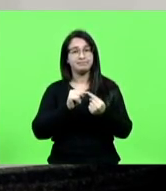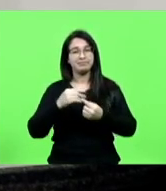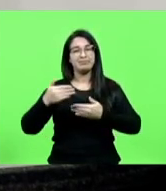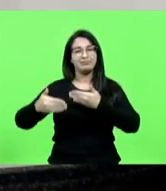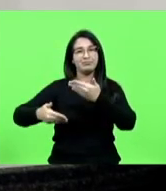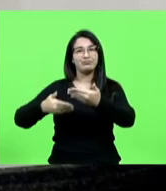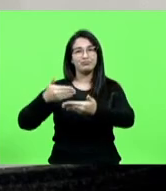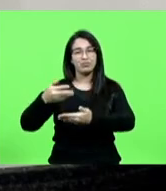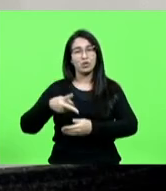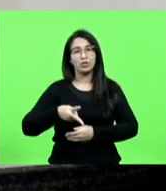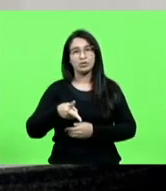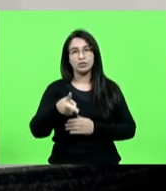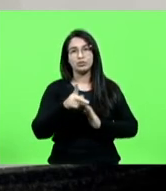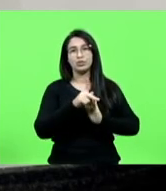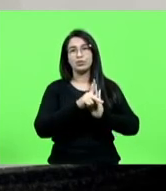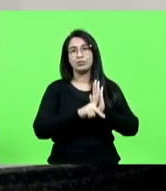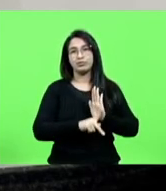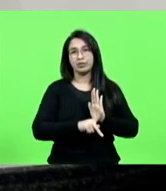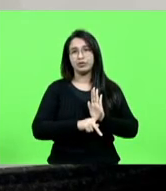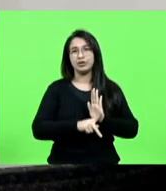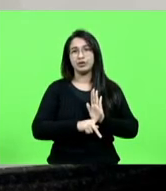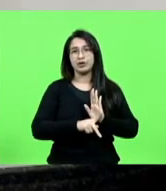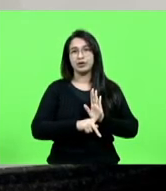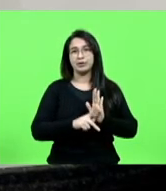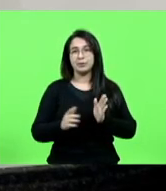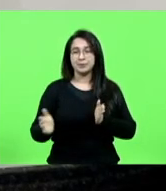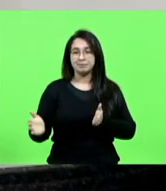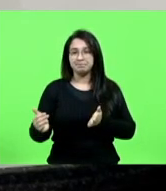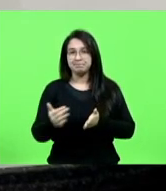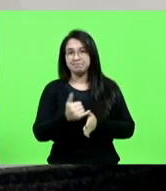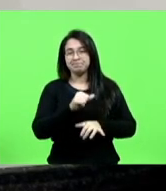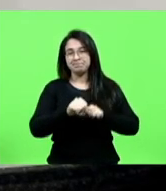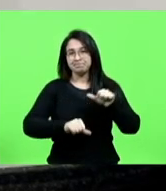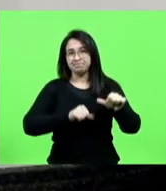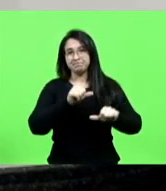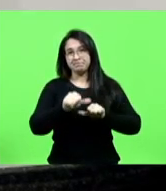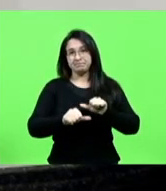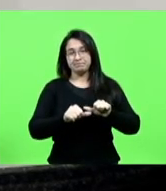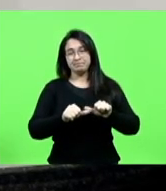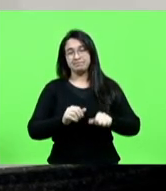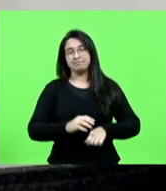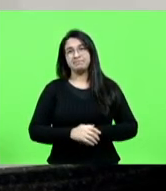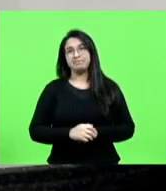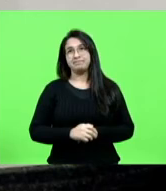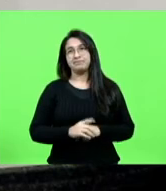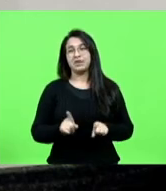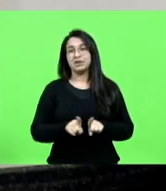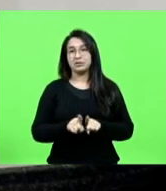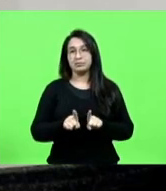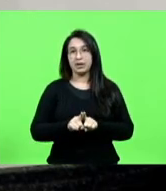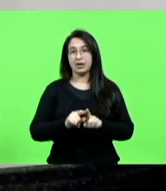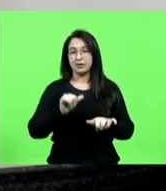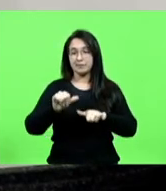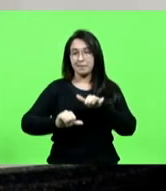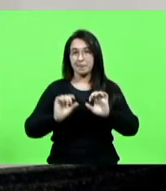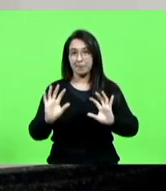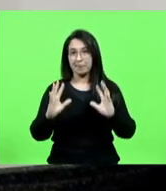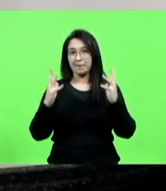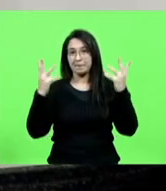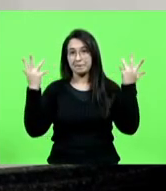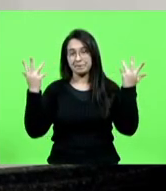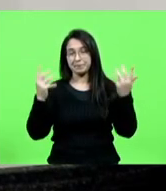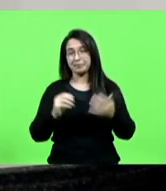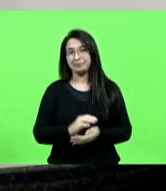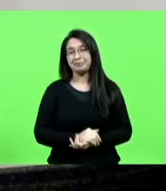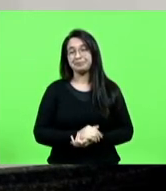dos projetos de recuperação e também a recuperação ambiental e acima de tudo isso vai